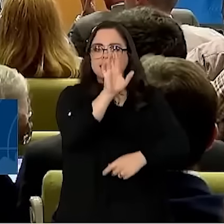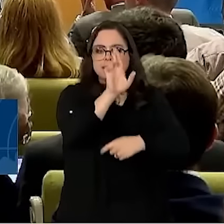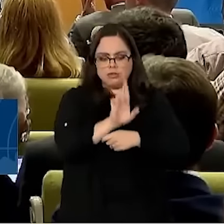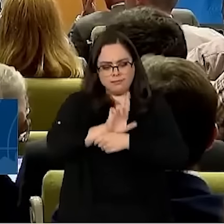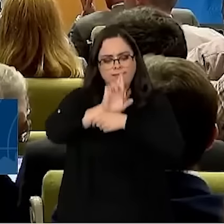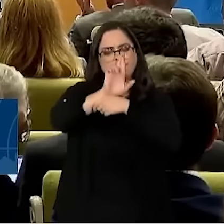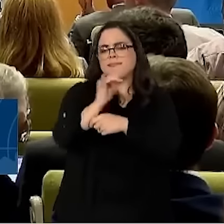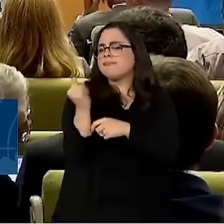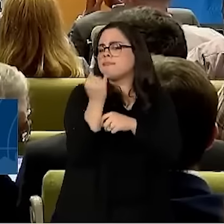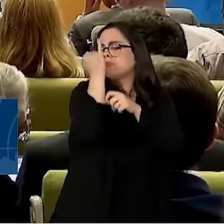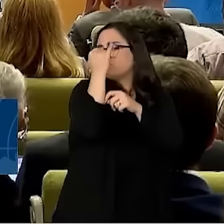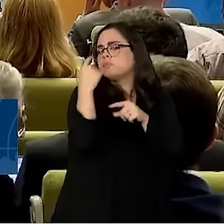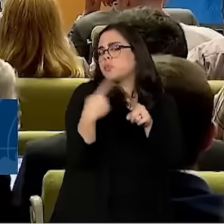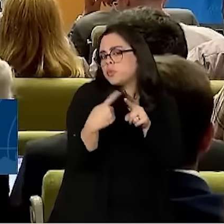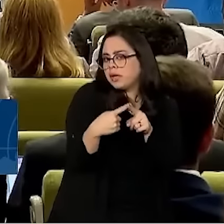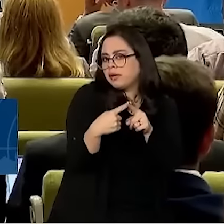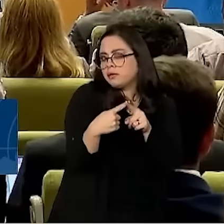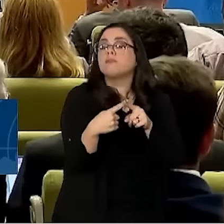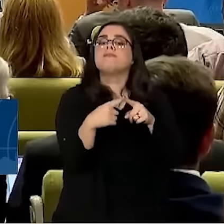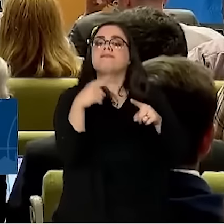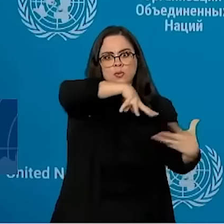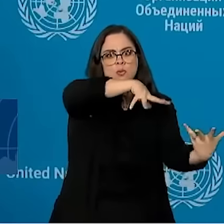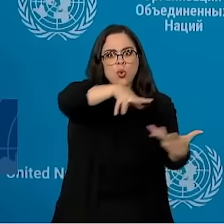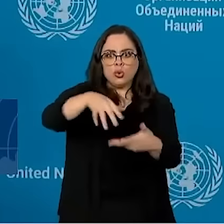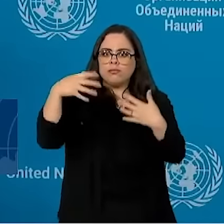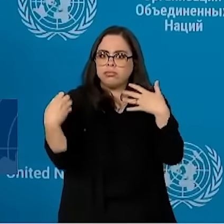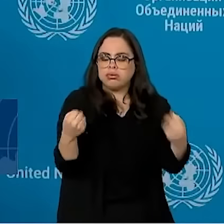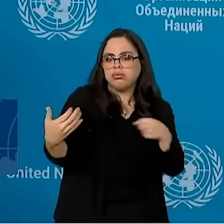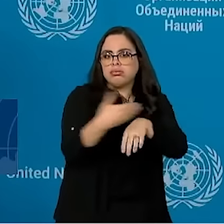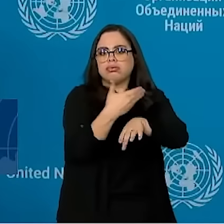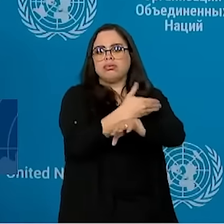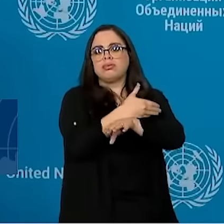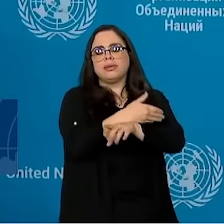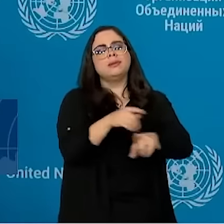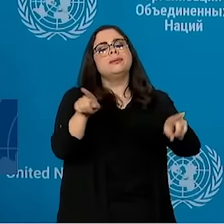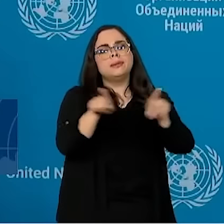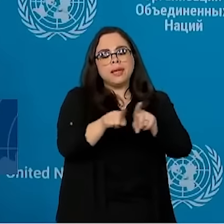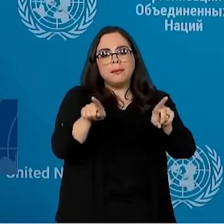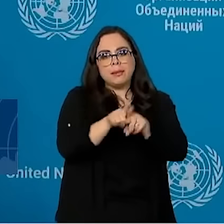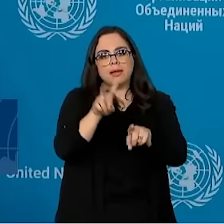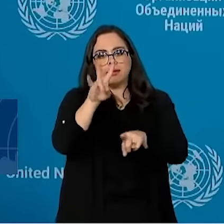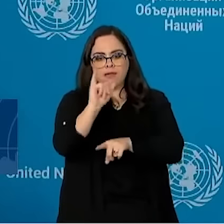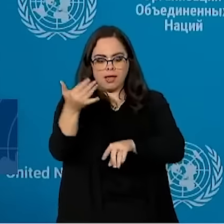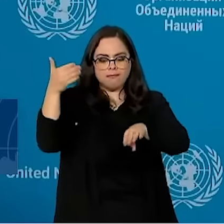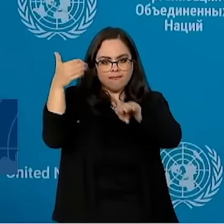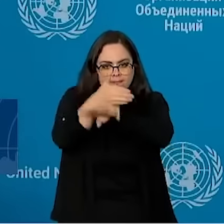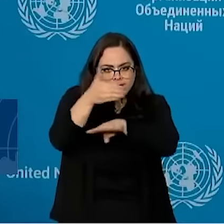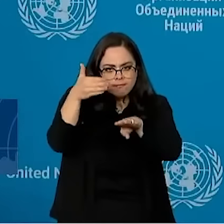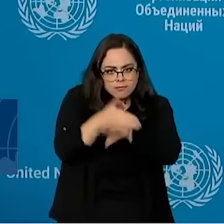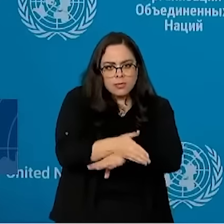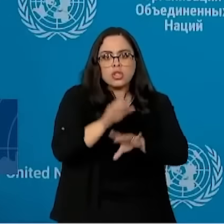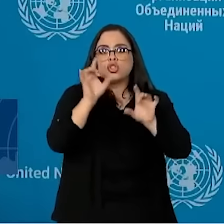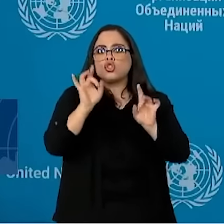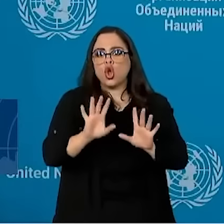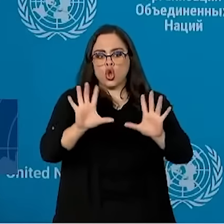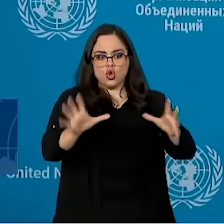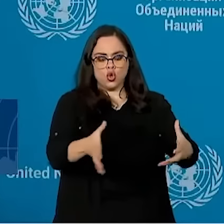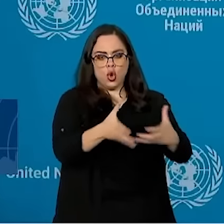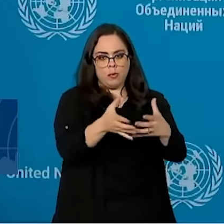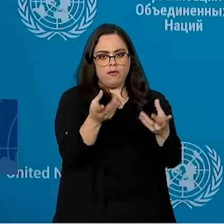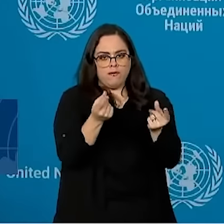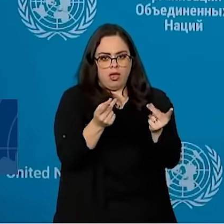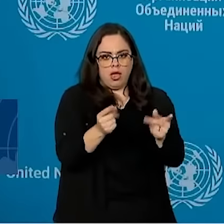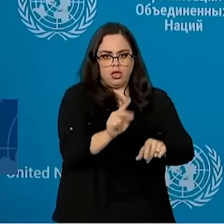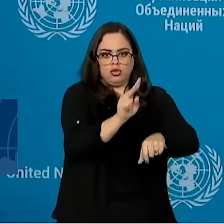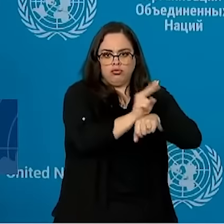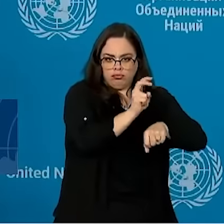importante por conta do G20. E depois, eu acho que vai ter uma participação apenas entre membros fixos